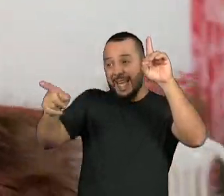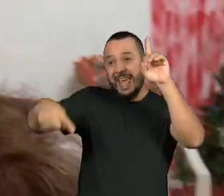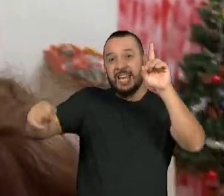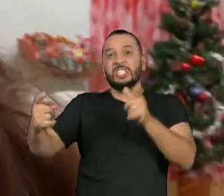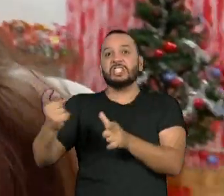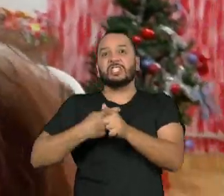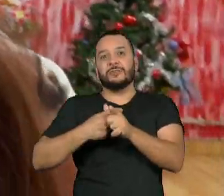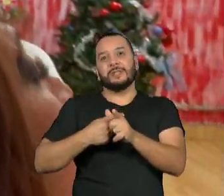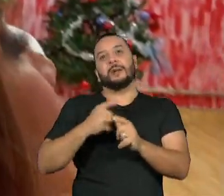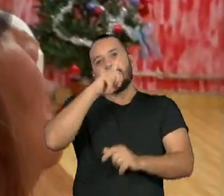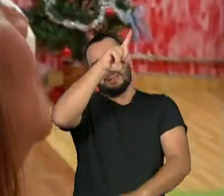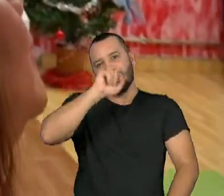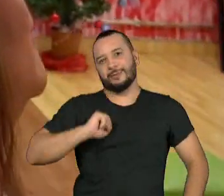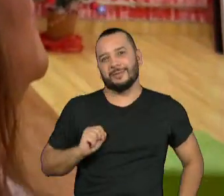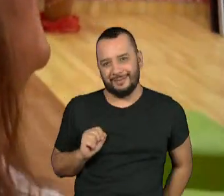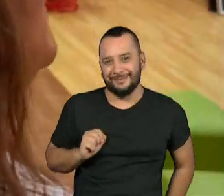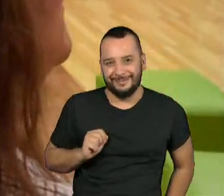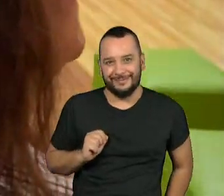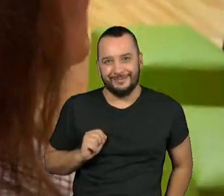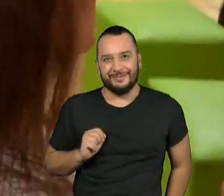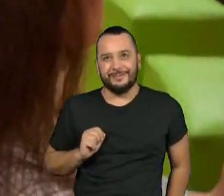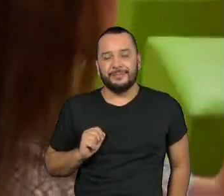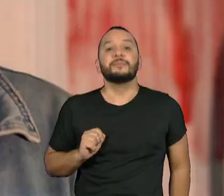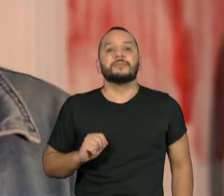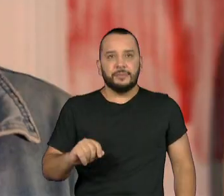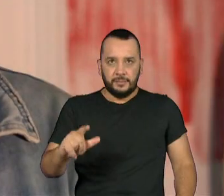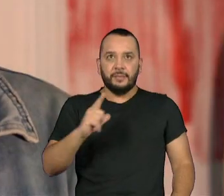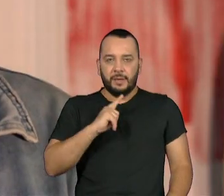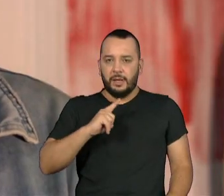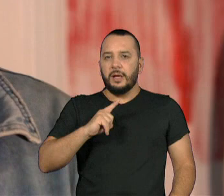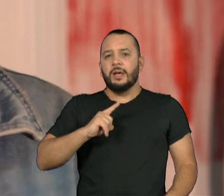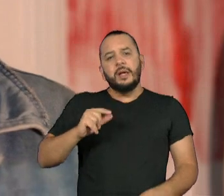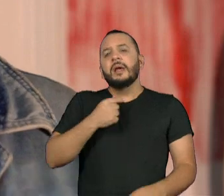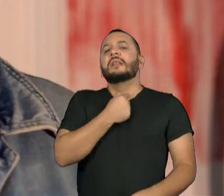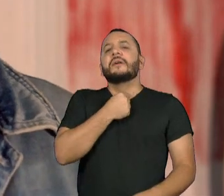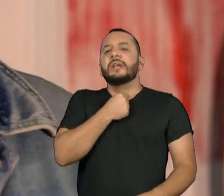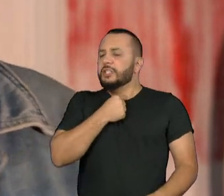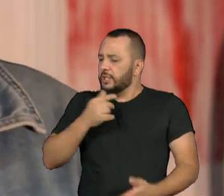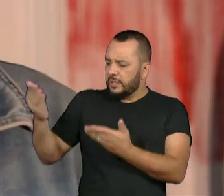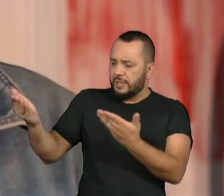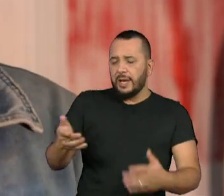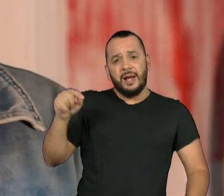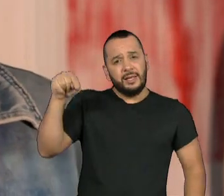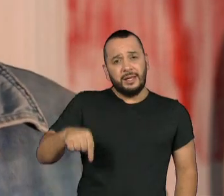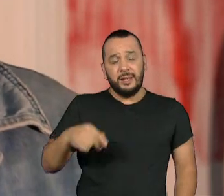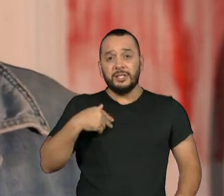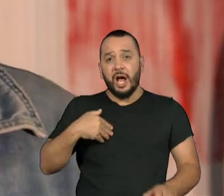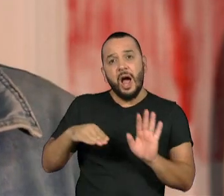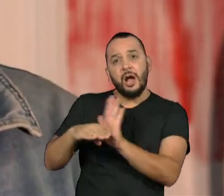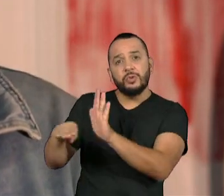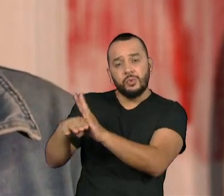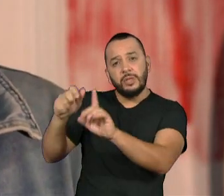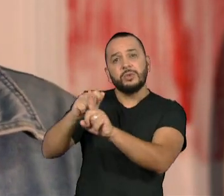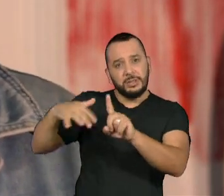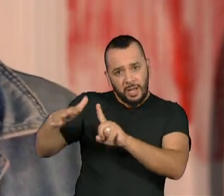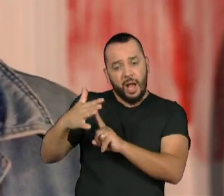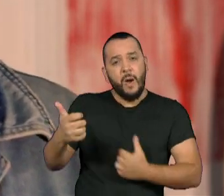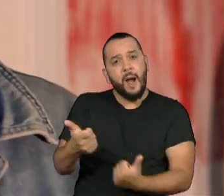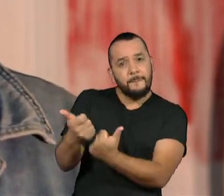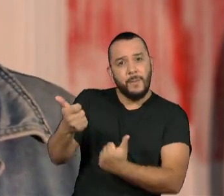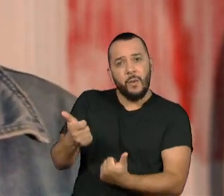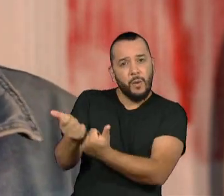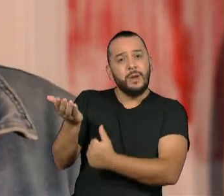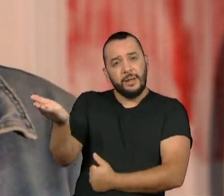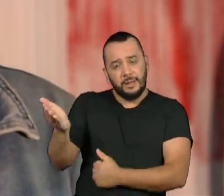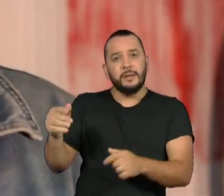A gente traz elas aqui em caminha para assistência social, ou se a gente puder dar um apoio por aqui, que é o